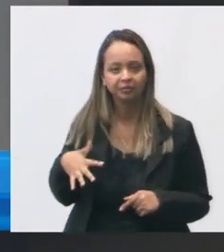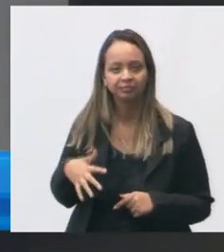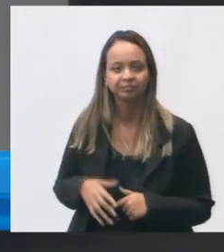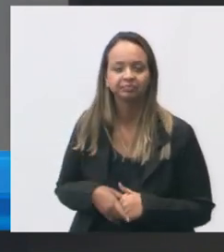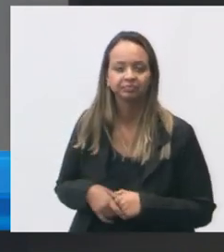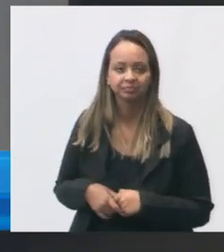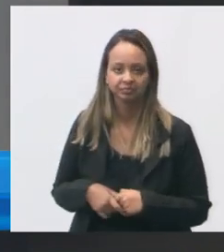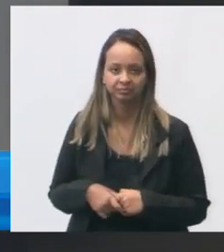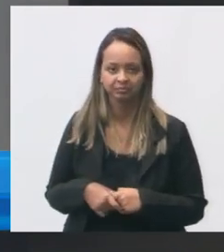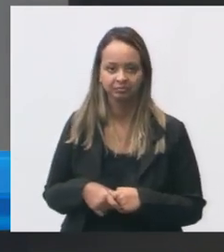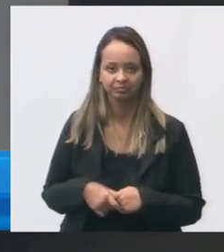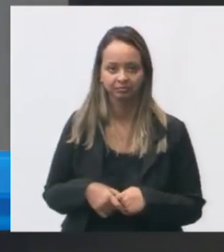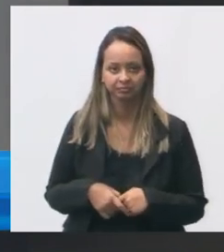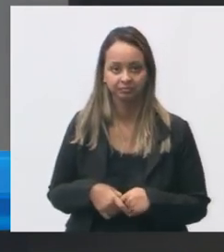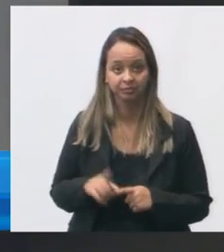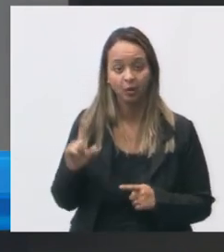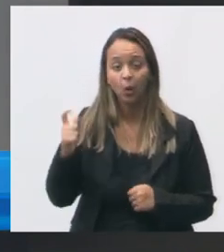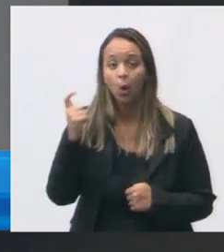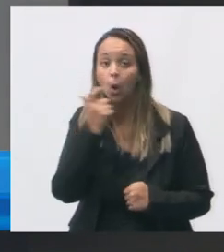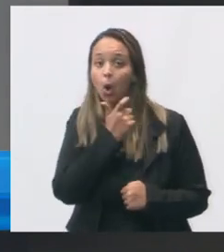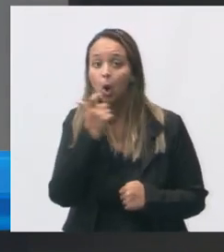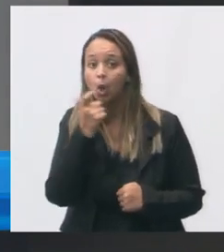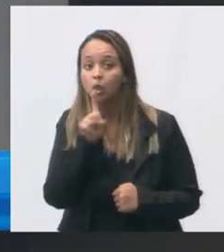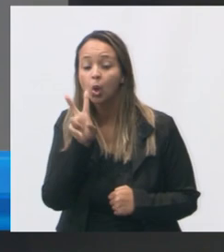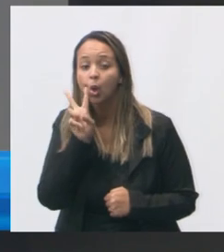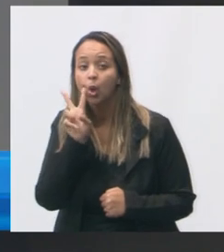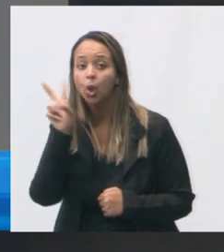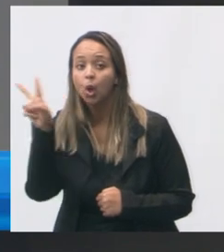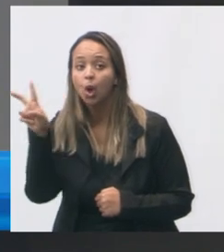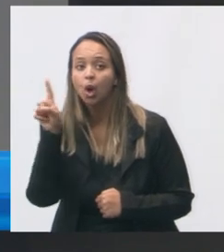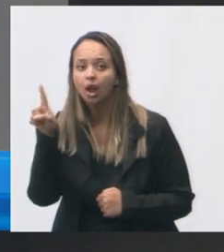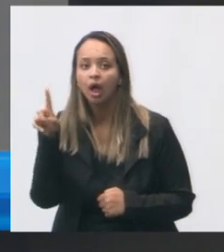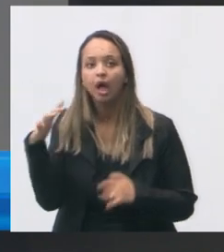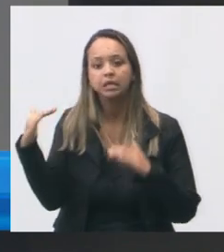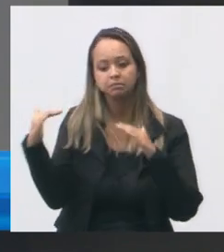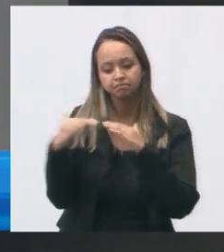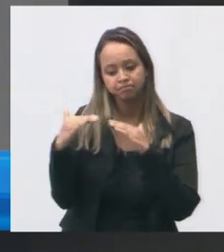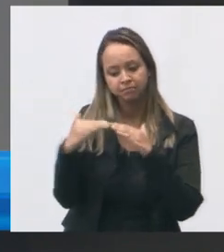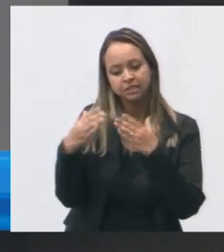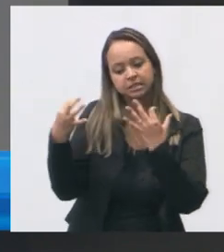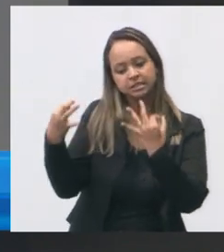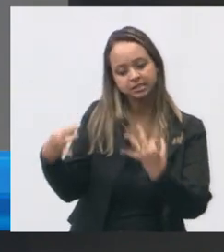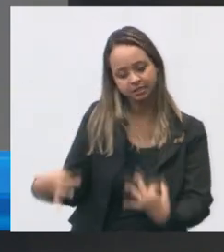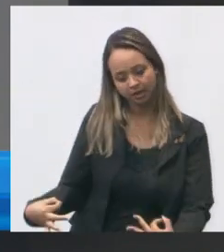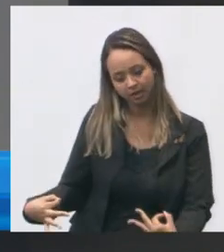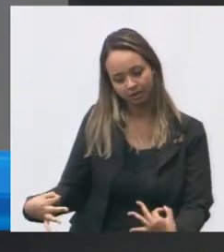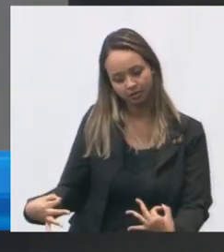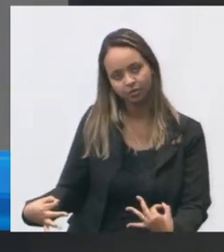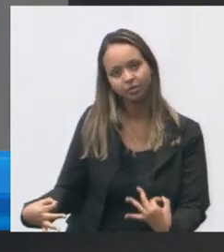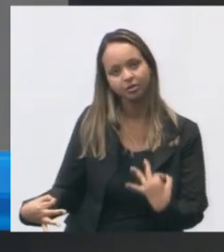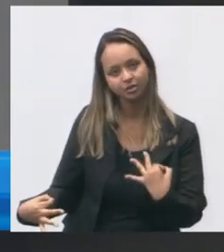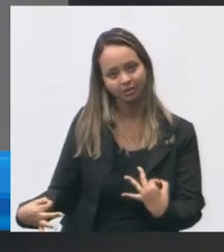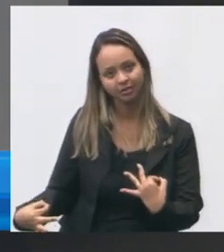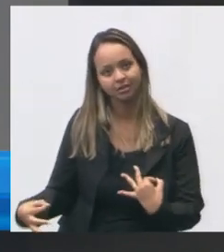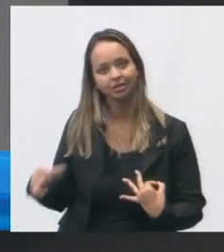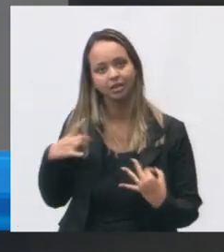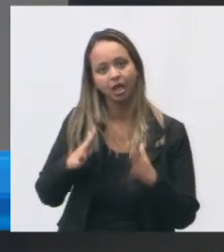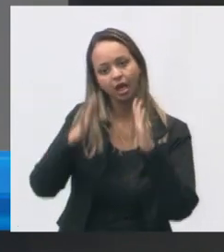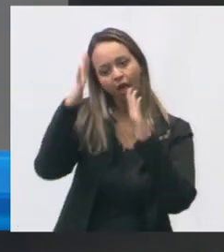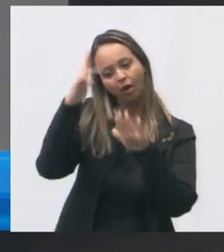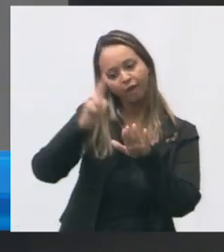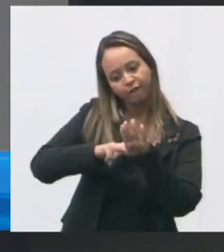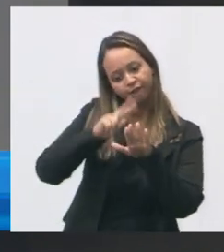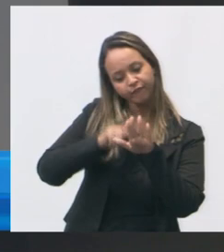olha o donto como que é aqui no padrão correto atual está vendo o murinho o vidro